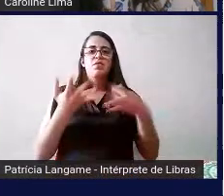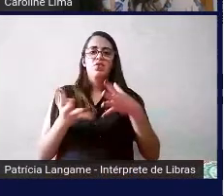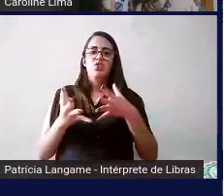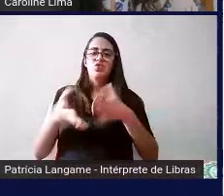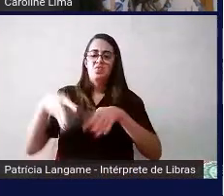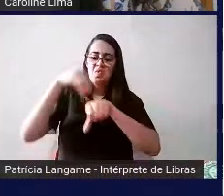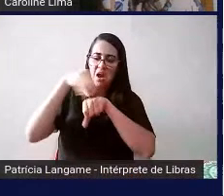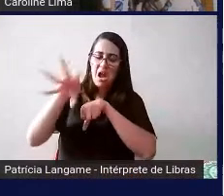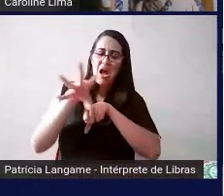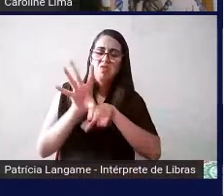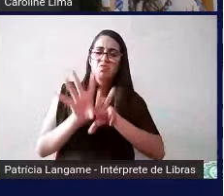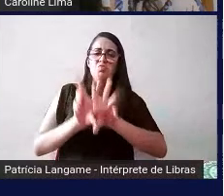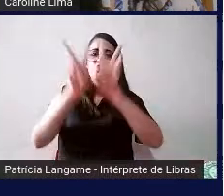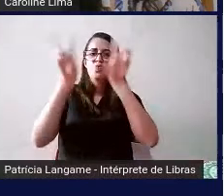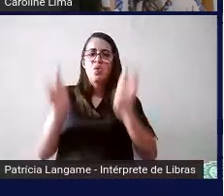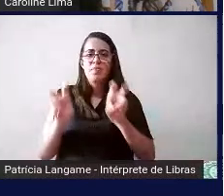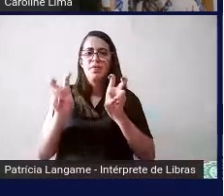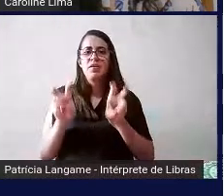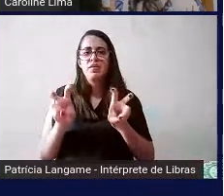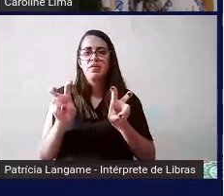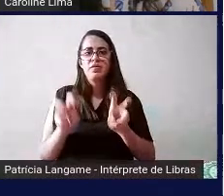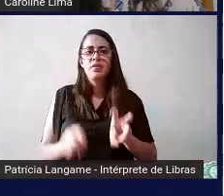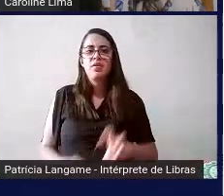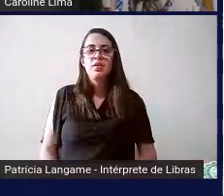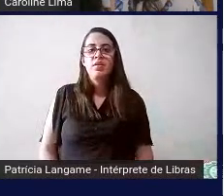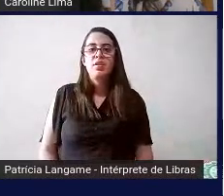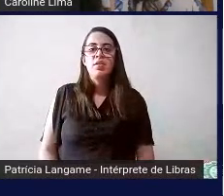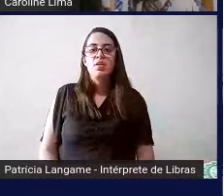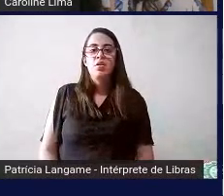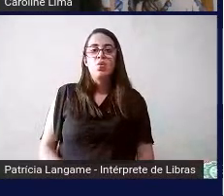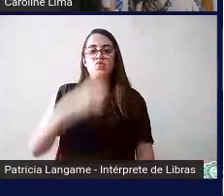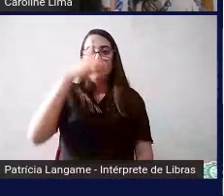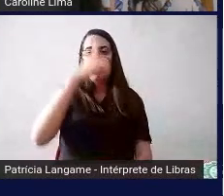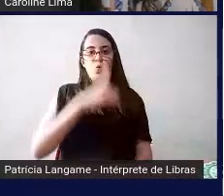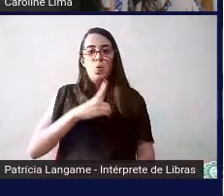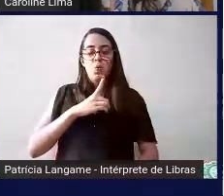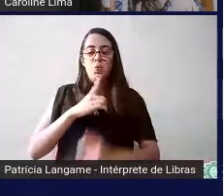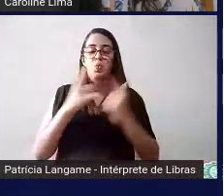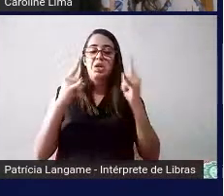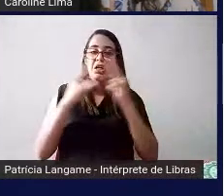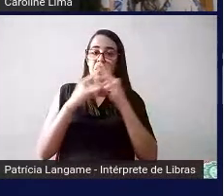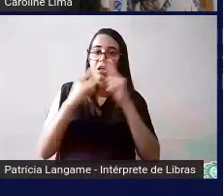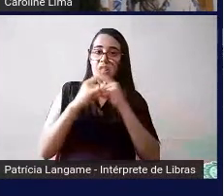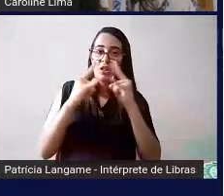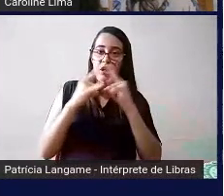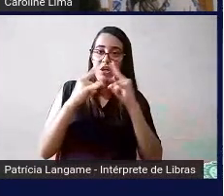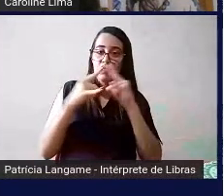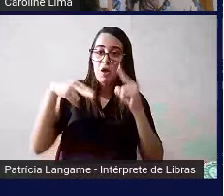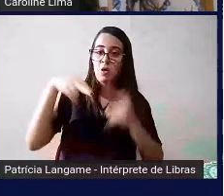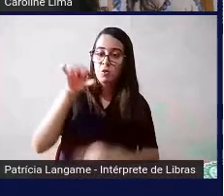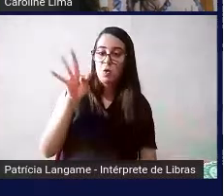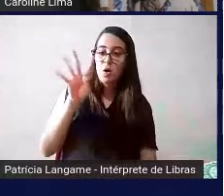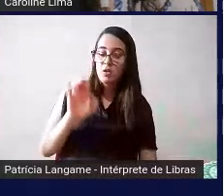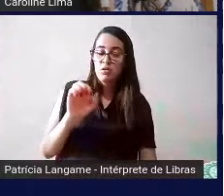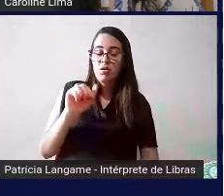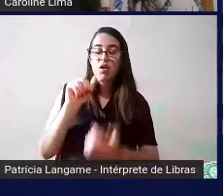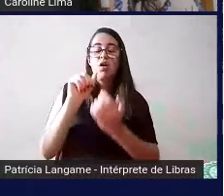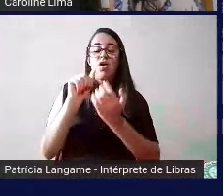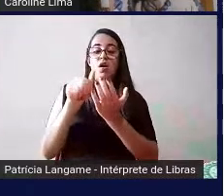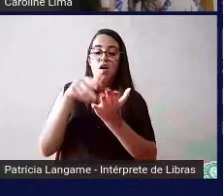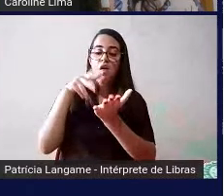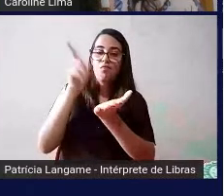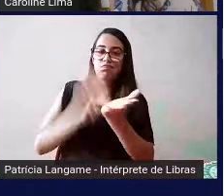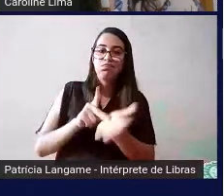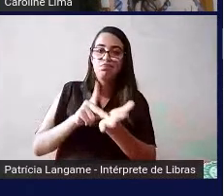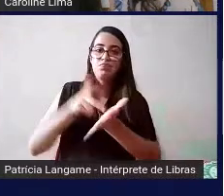algo em relação a isso o diretor do Ines ele emitiu uma nota oficial em Libras explicando